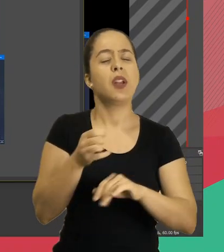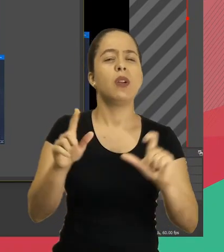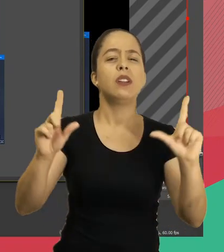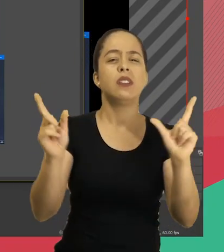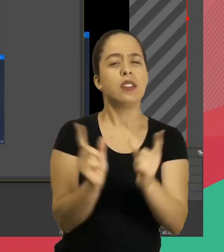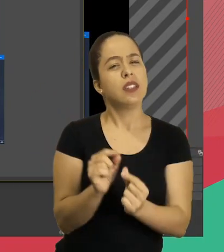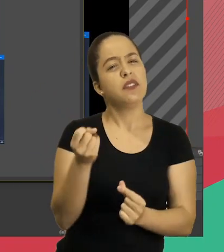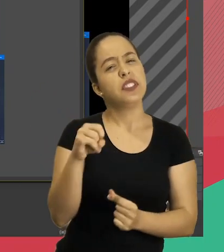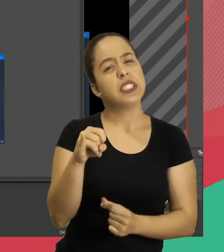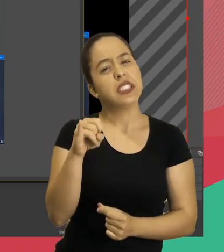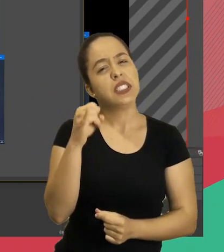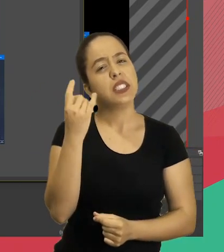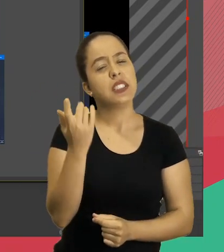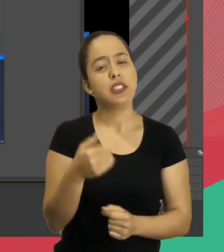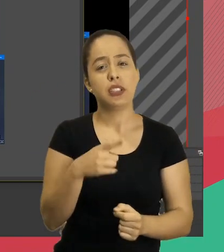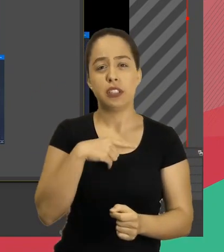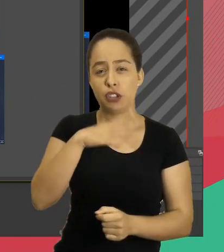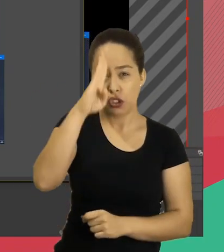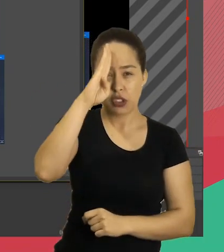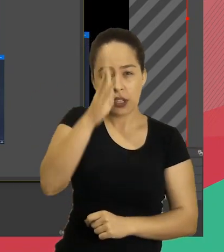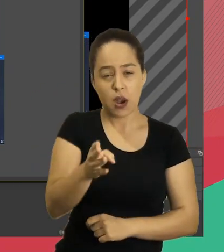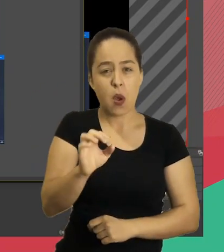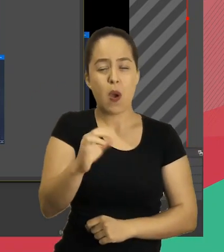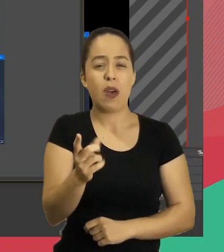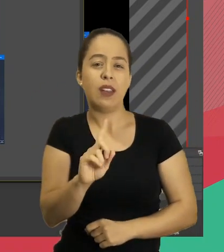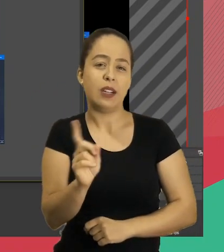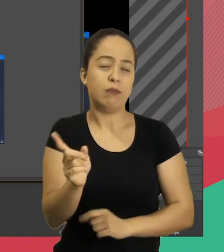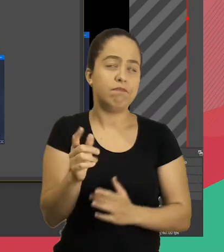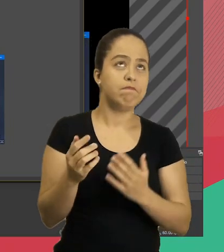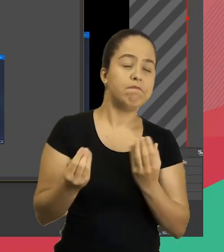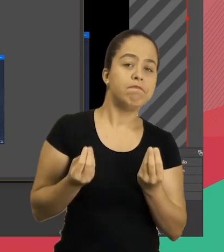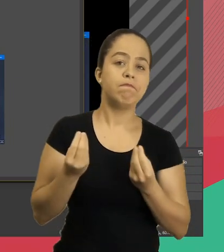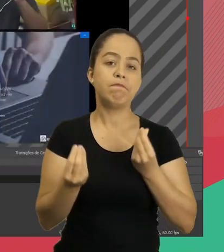você fechar porque senão ela fica direto.